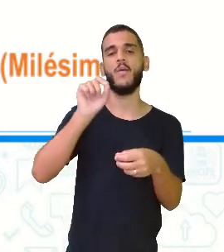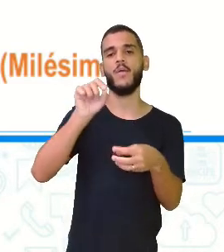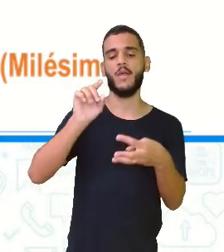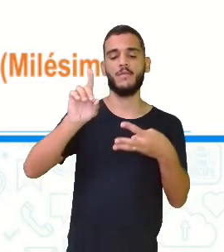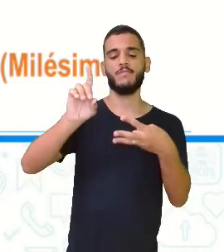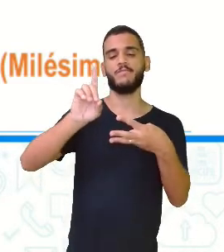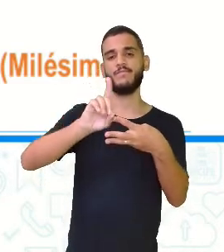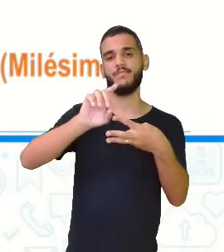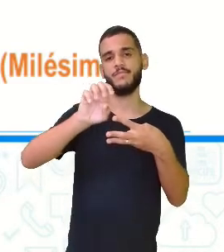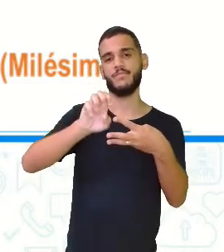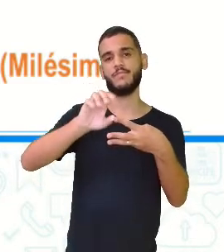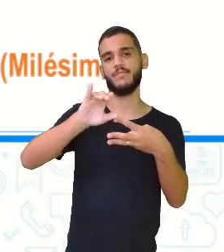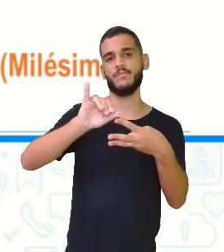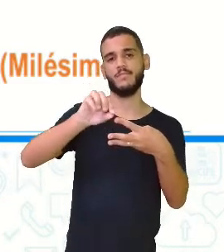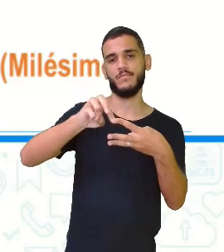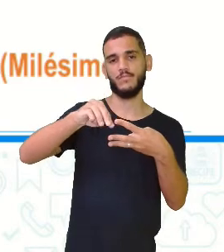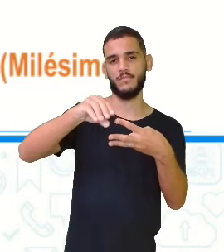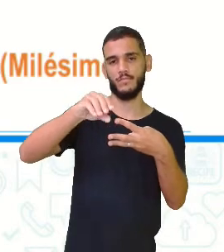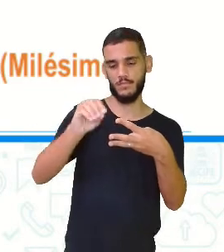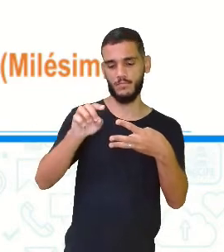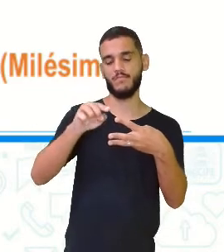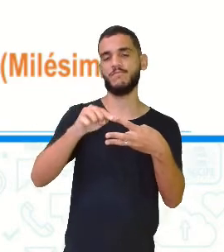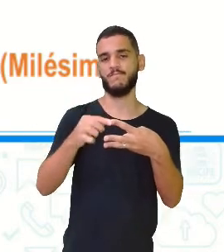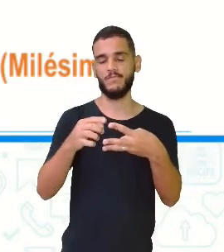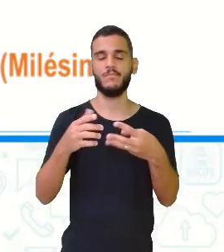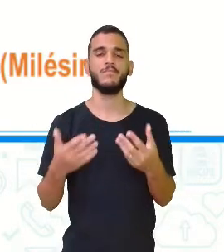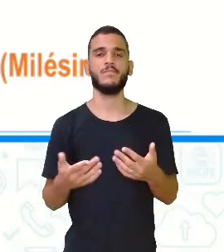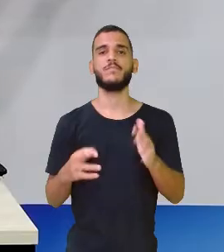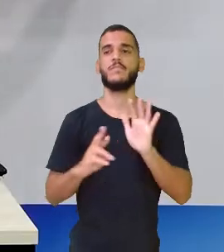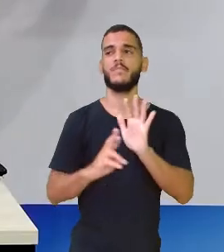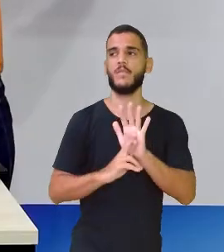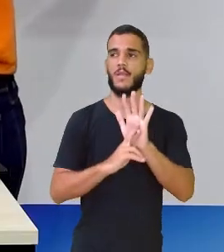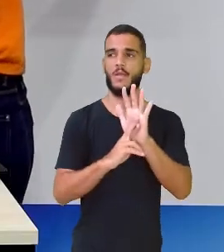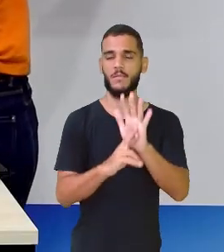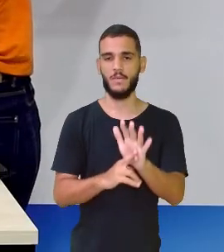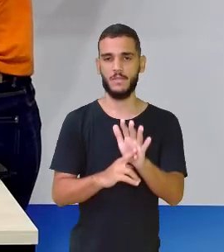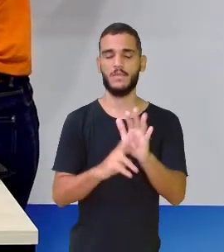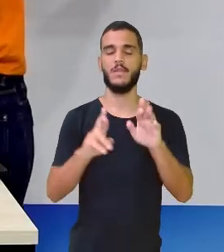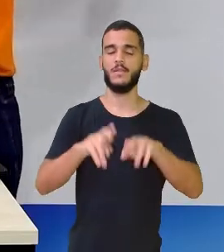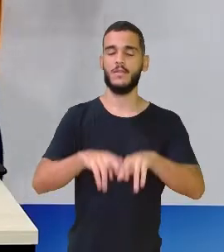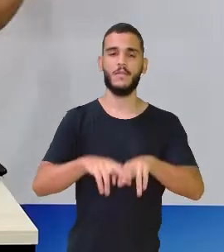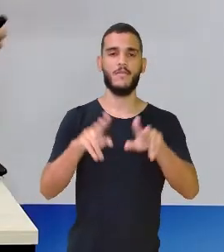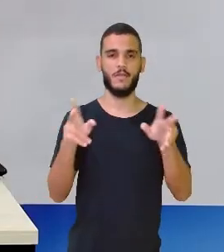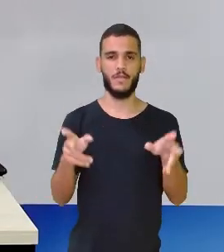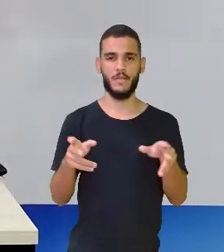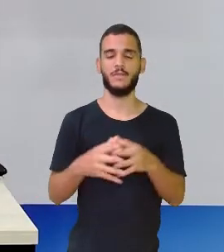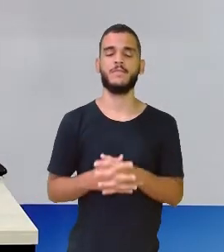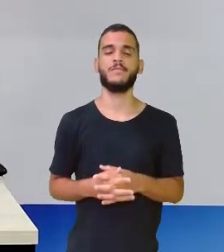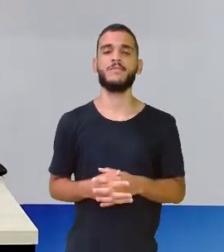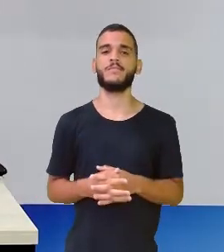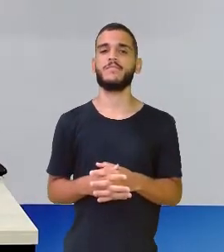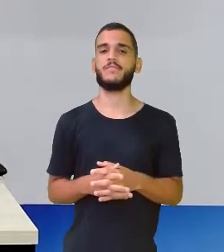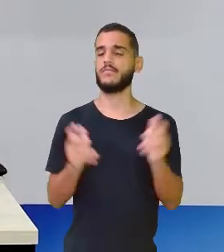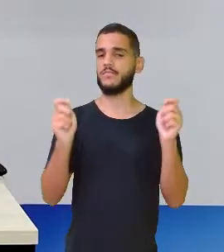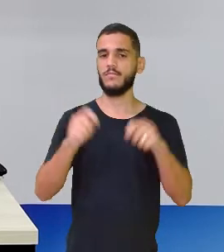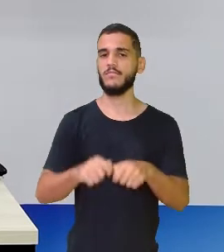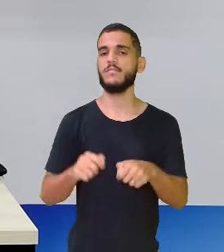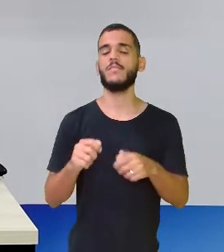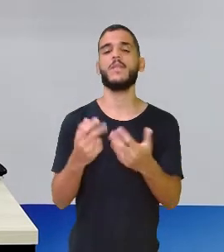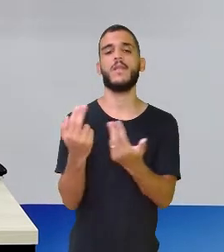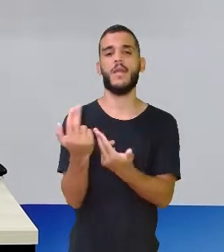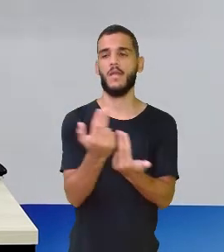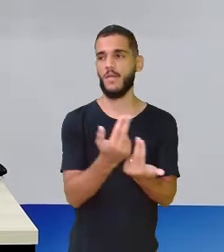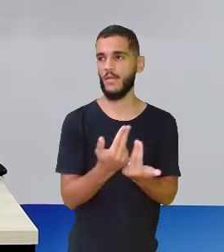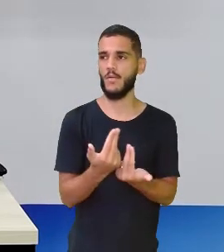do nosso décimo. Eu tenho representações diferentes para a mesma